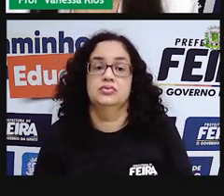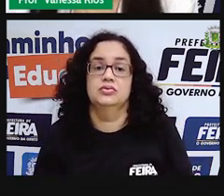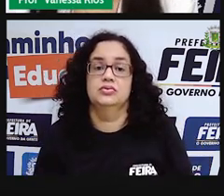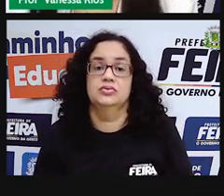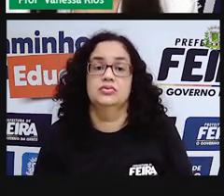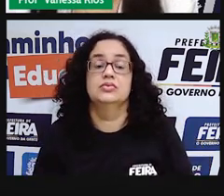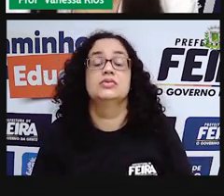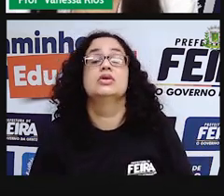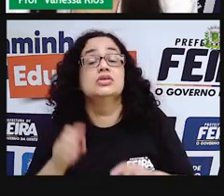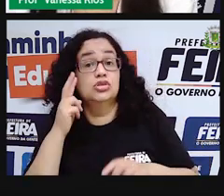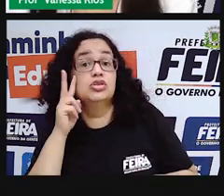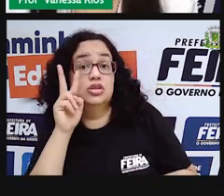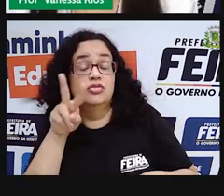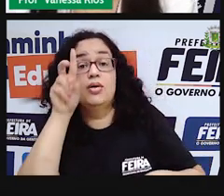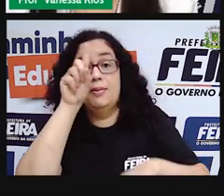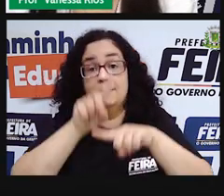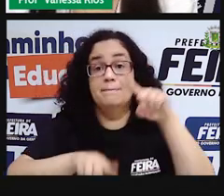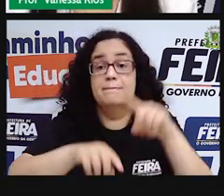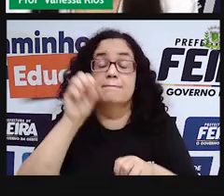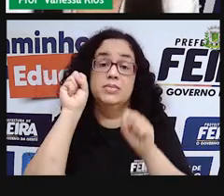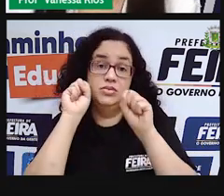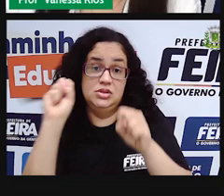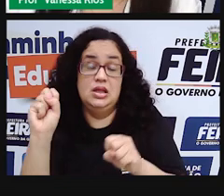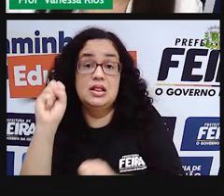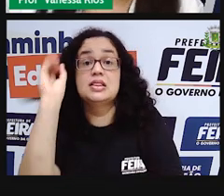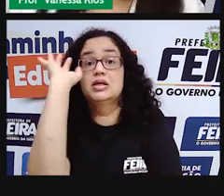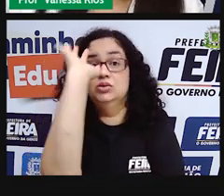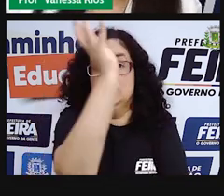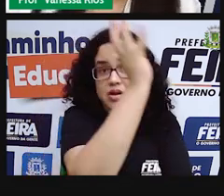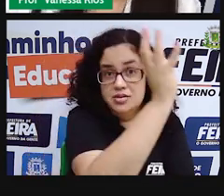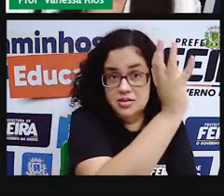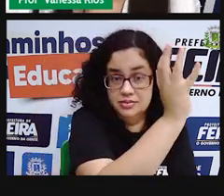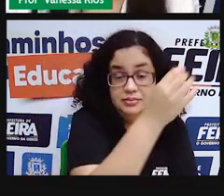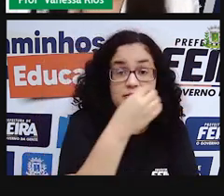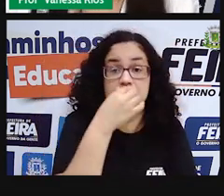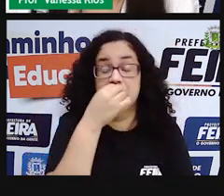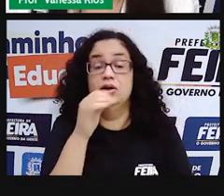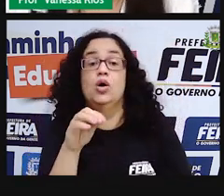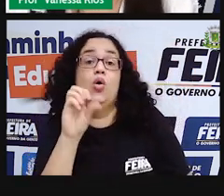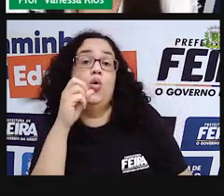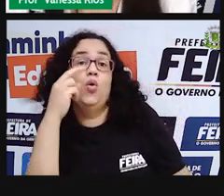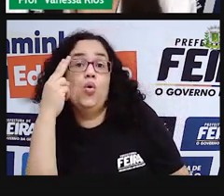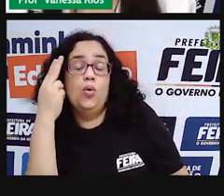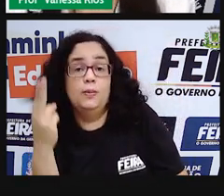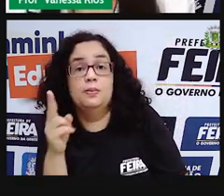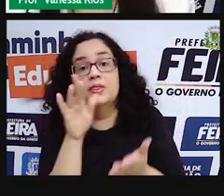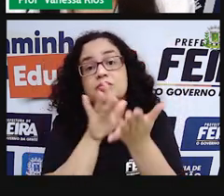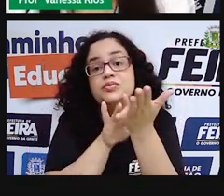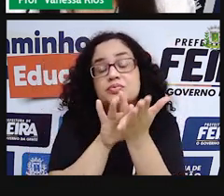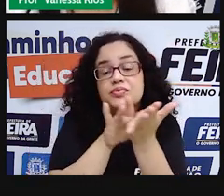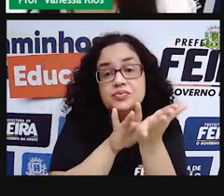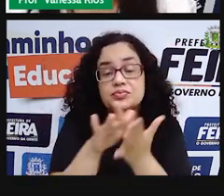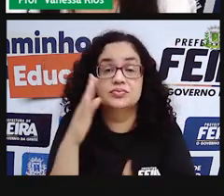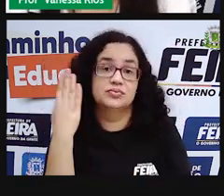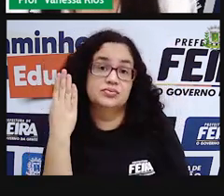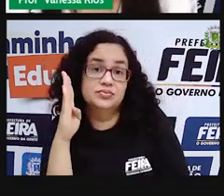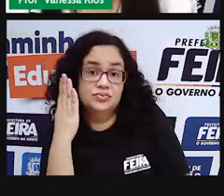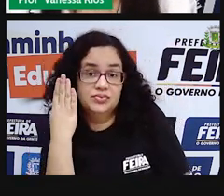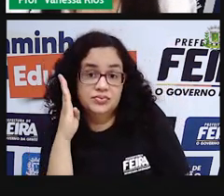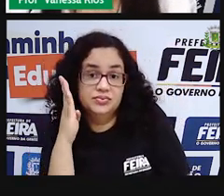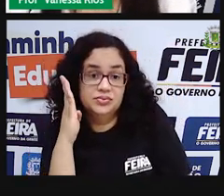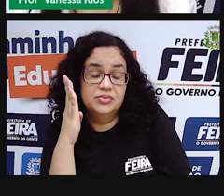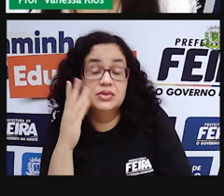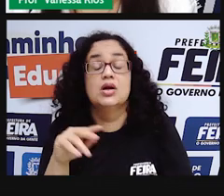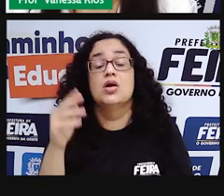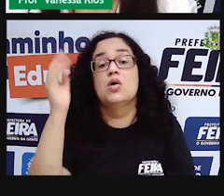Nós já vimos aí que os materiais podem ser naturais e também podem ser artificiais. Os